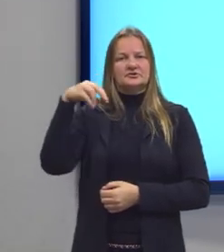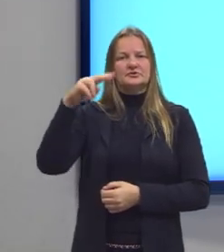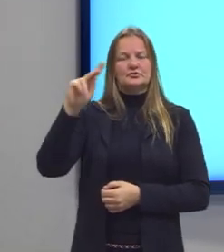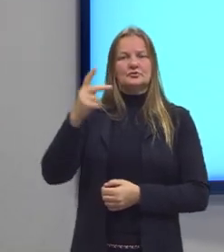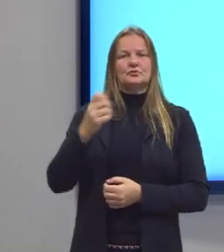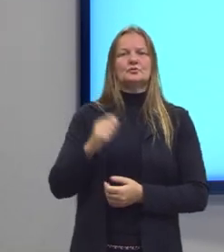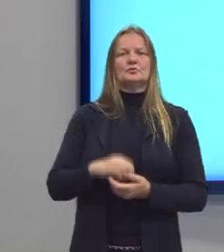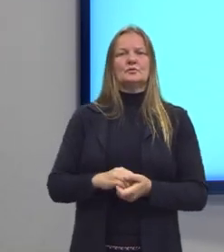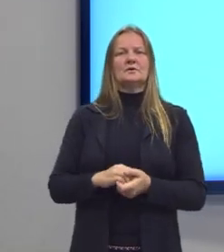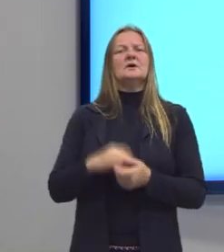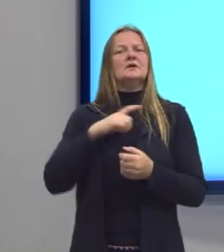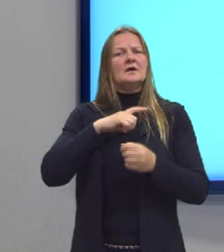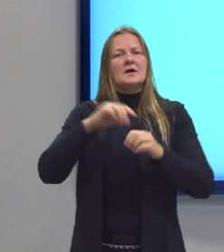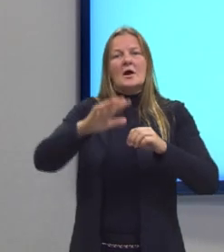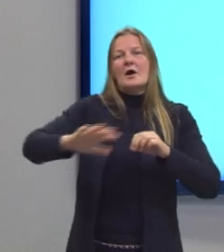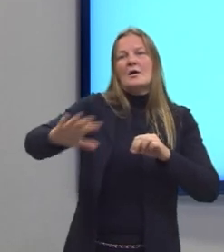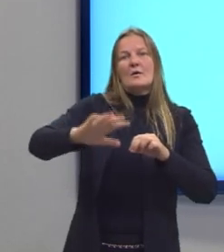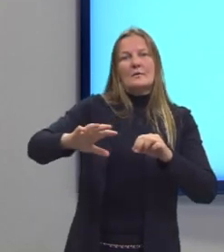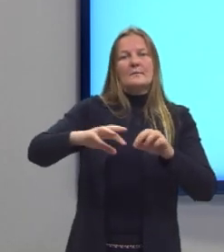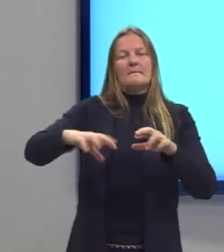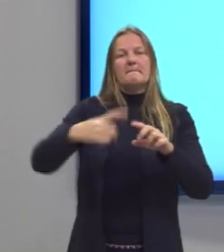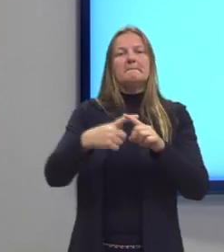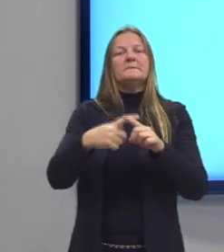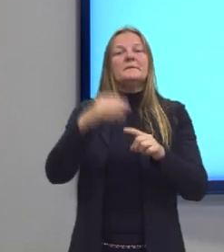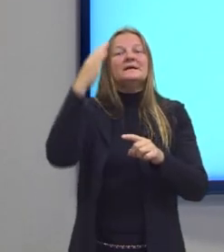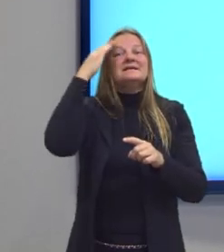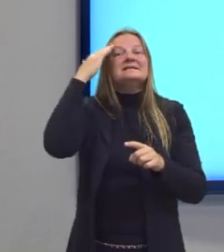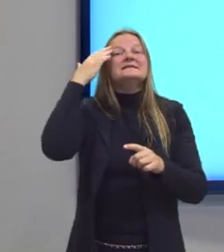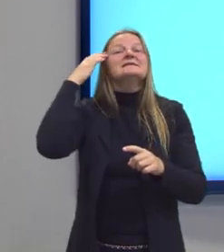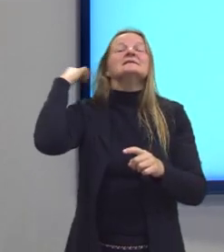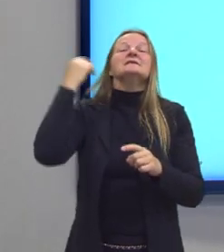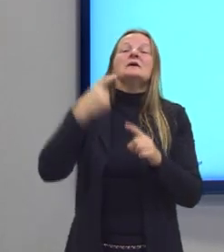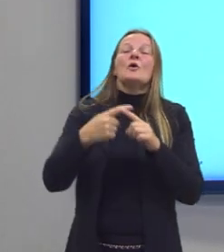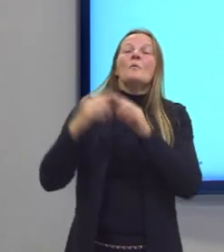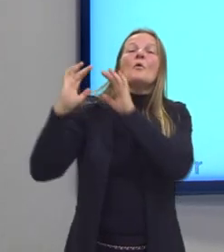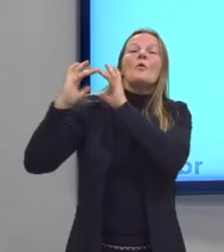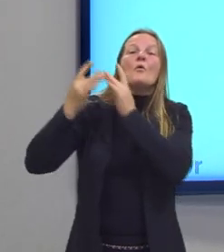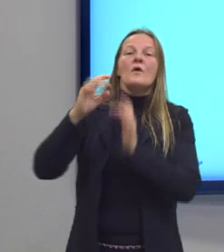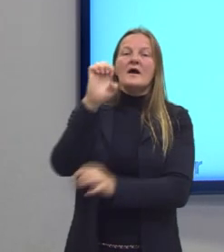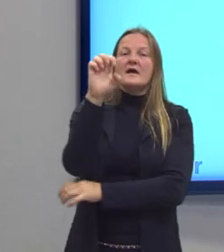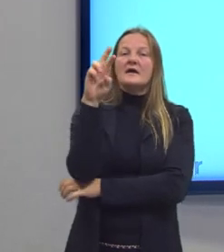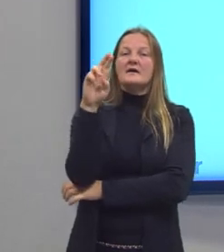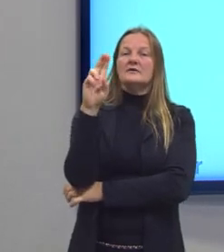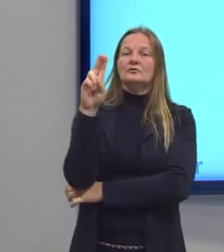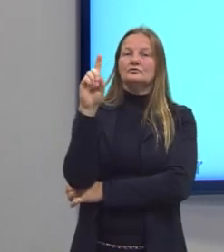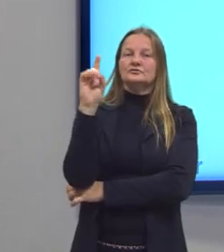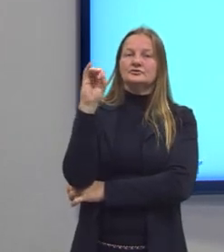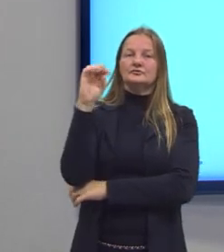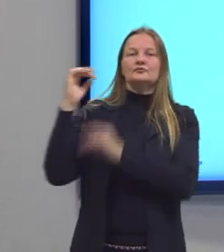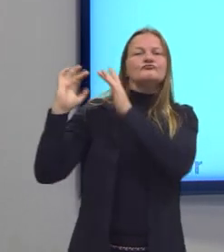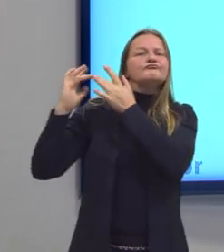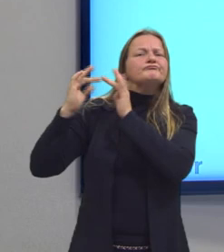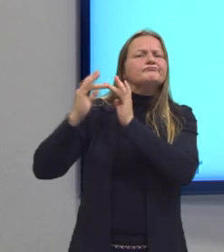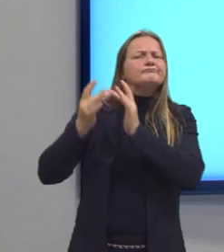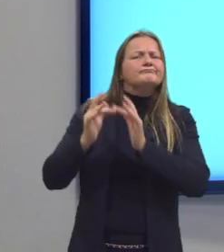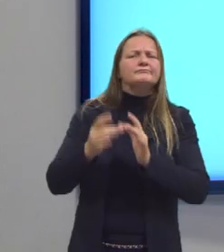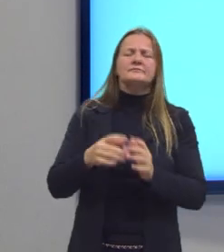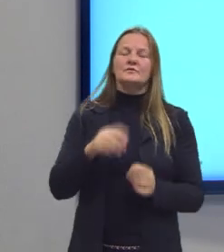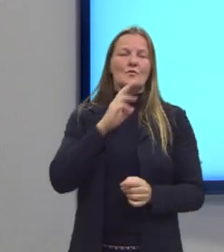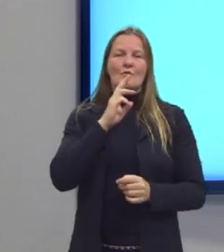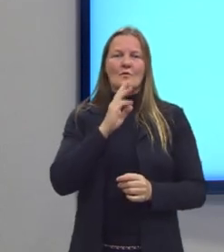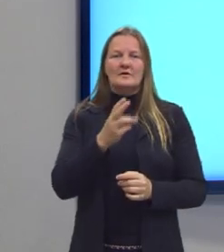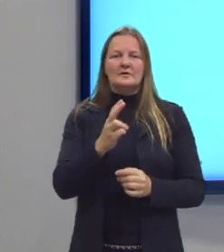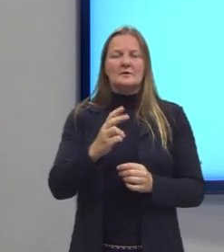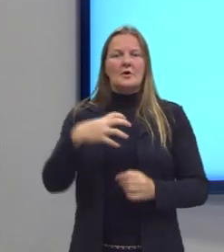na região da mineração. O saber continua erudito. Vejam só que o Brasil tem uma dificuldade muito grande do saber